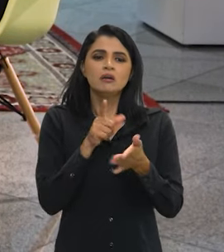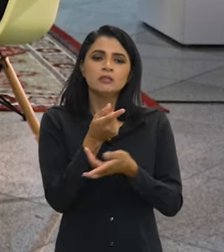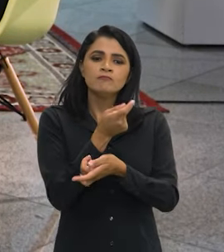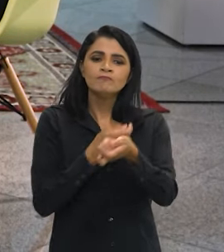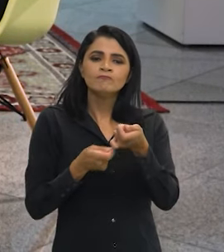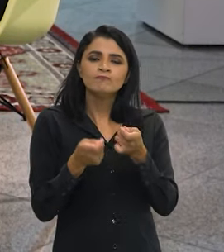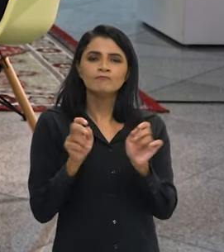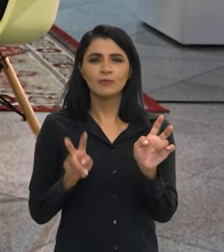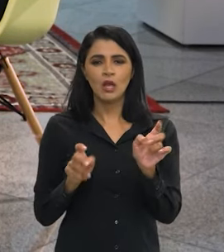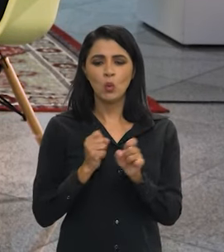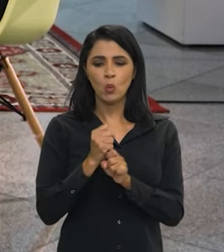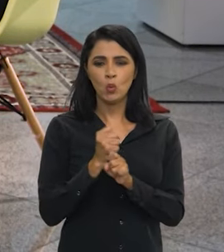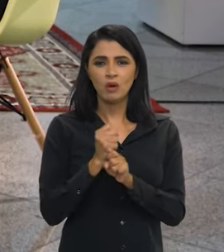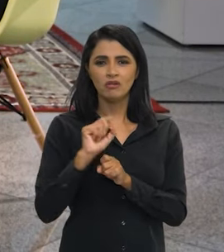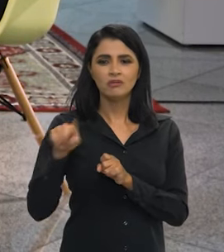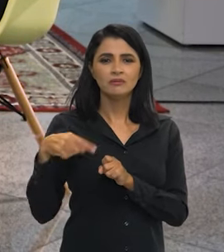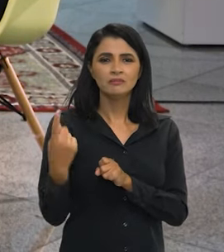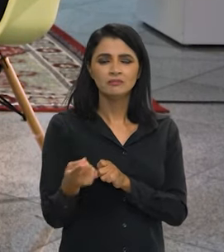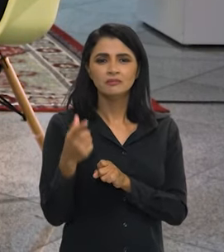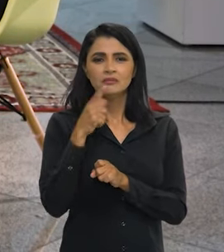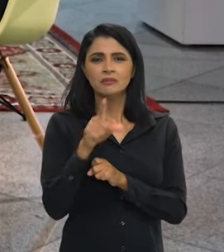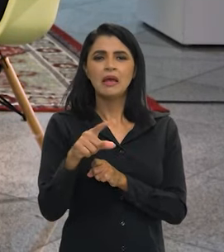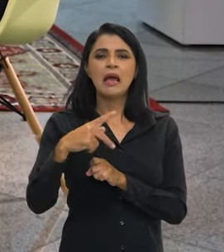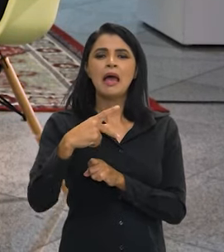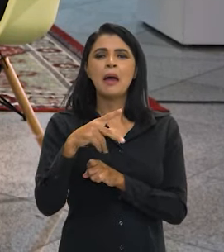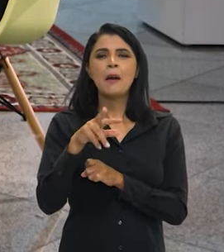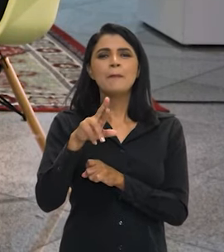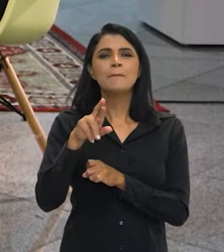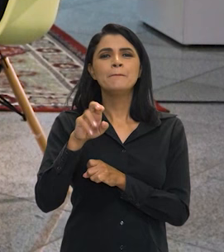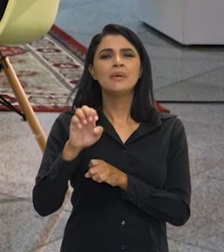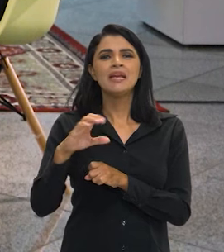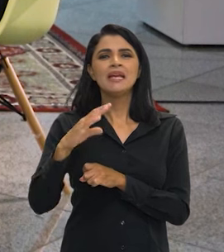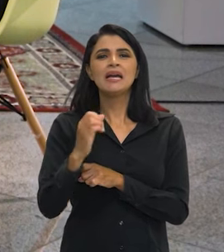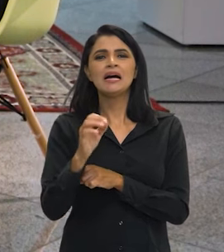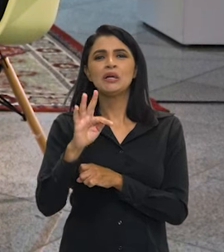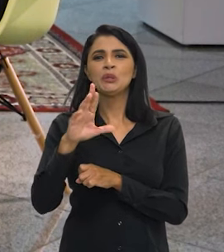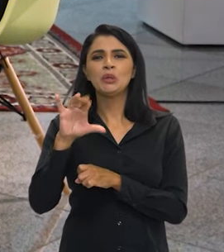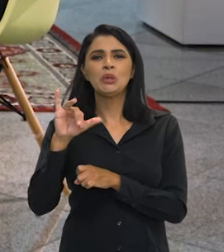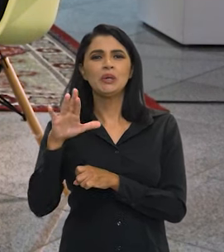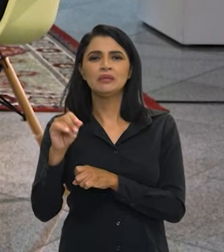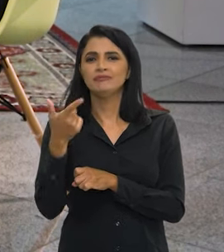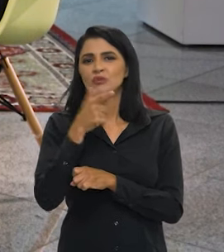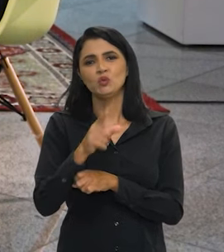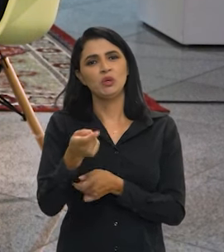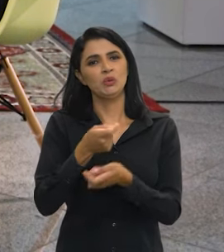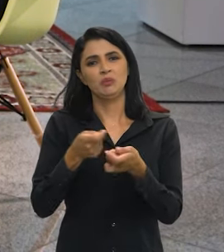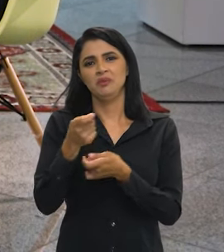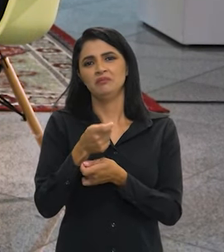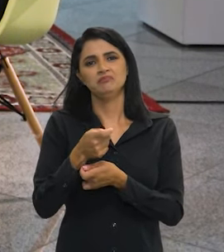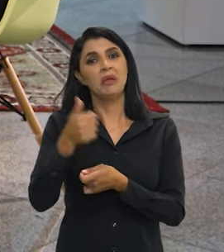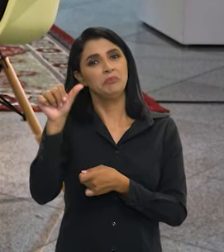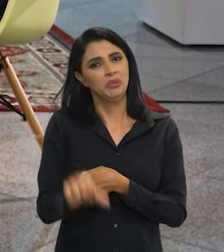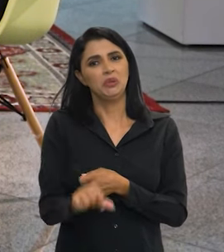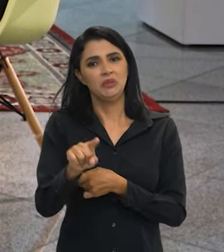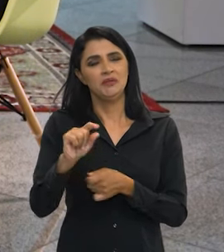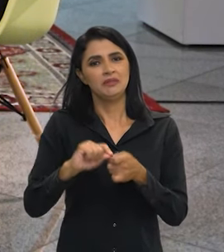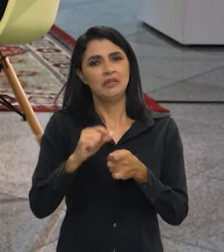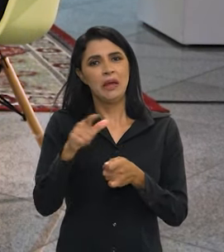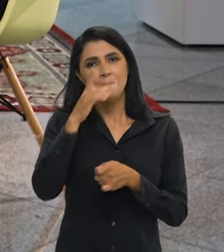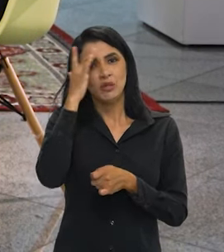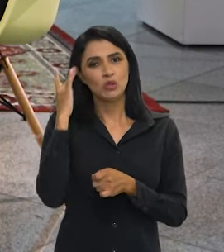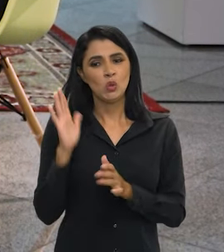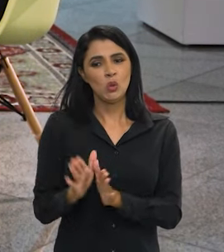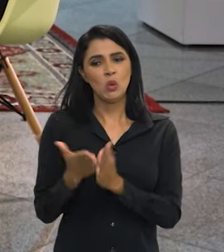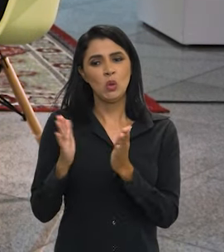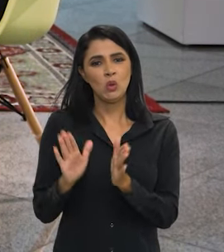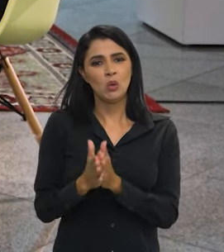se economizou, entre aspas, naquele ano, acabou virando precatório, requisitório. Então, não é uma economia. E pior, fazendo com que